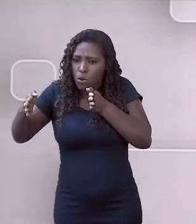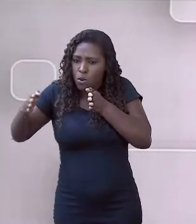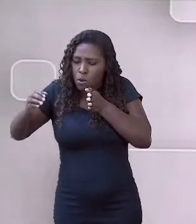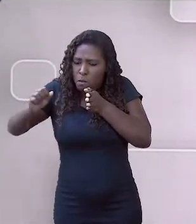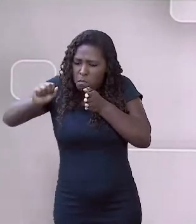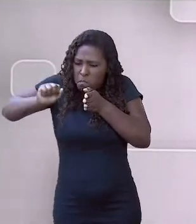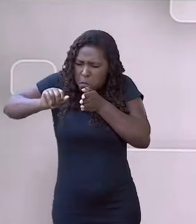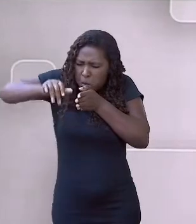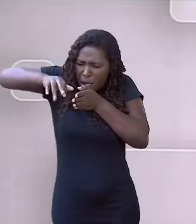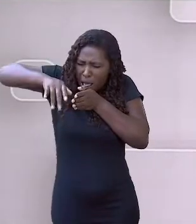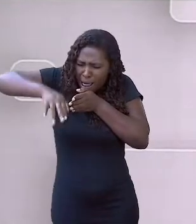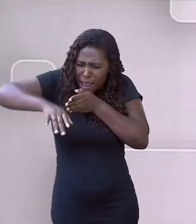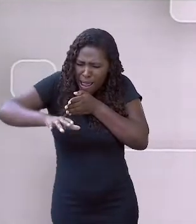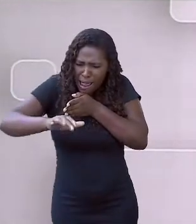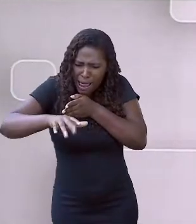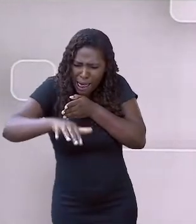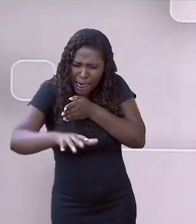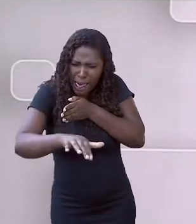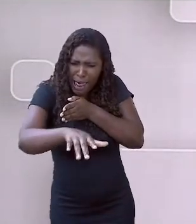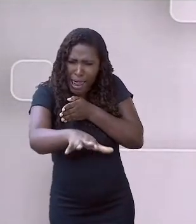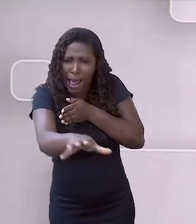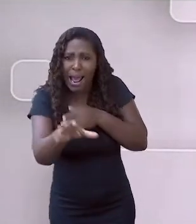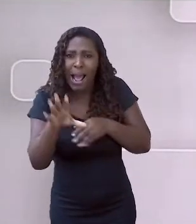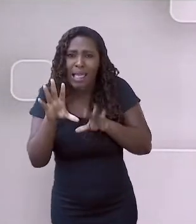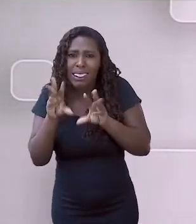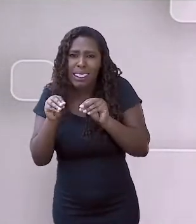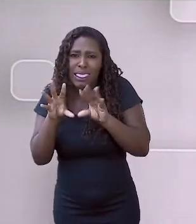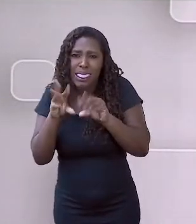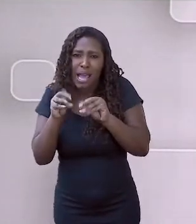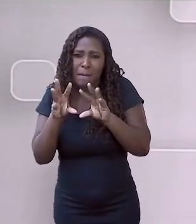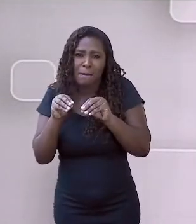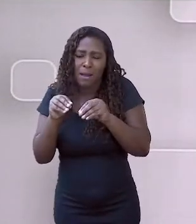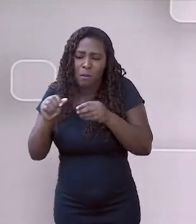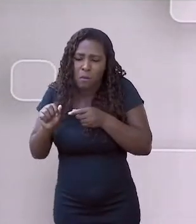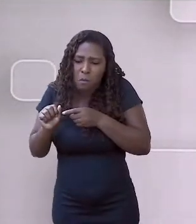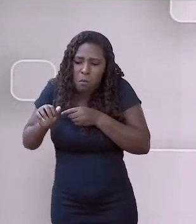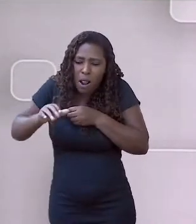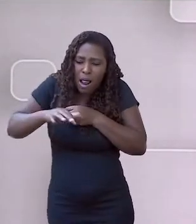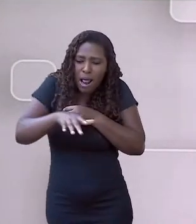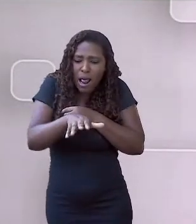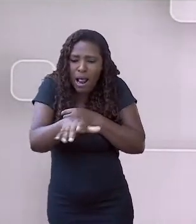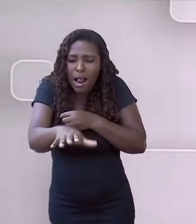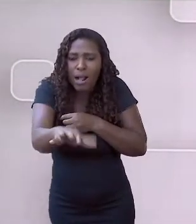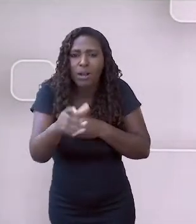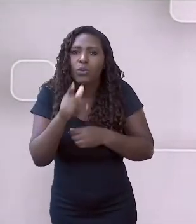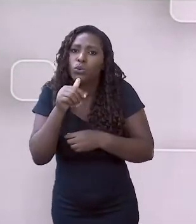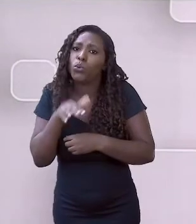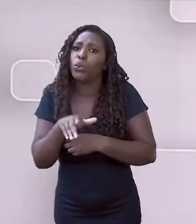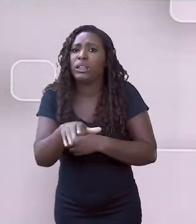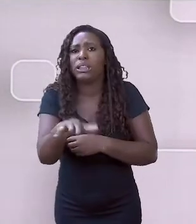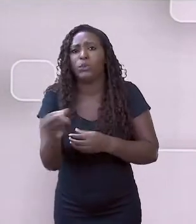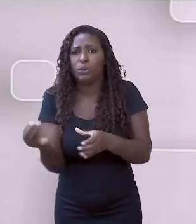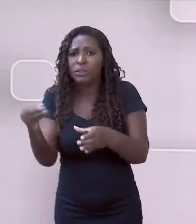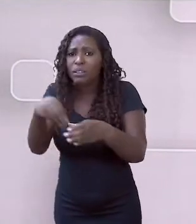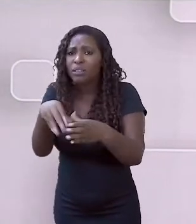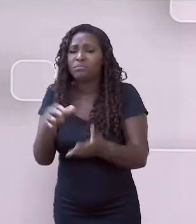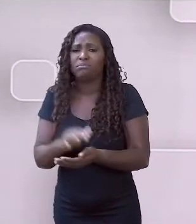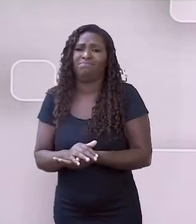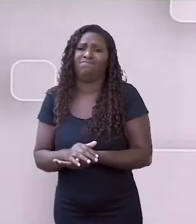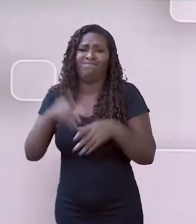para nós, valadarenses? Imagina! Então, é muito difícil